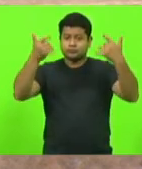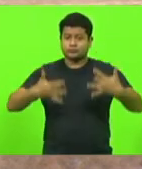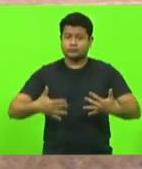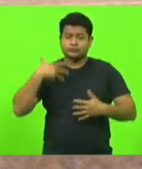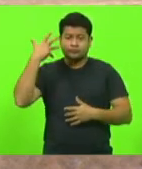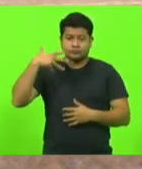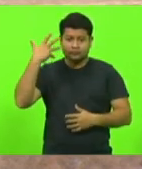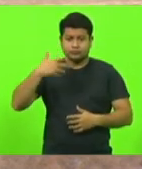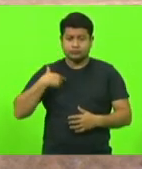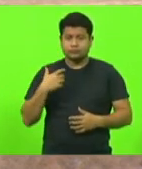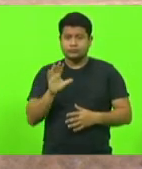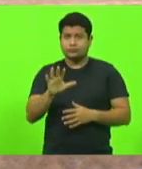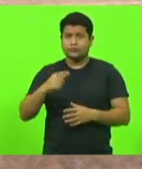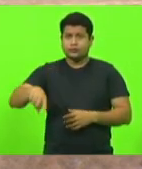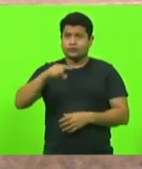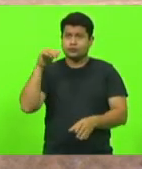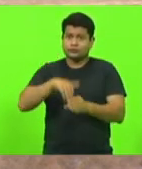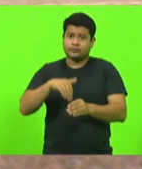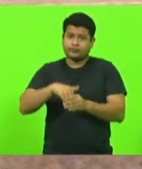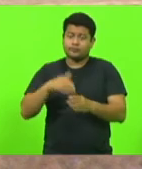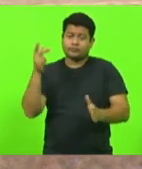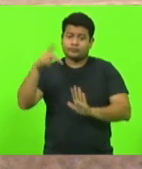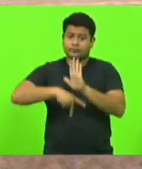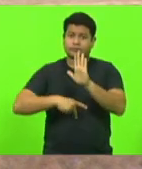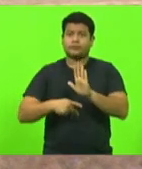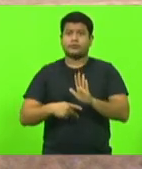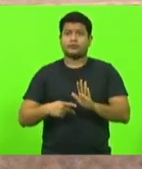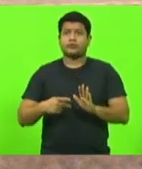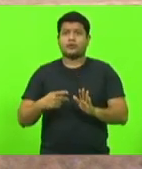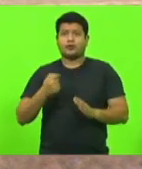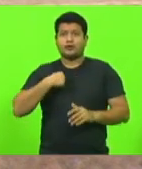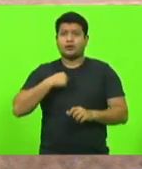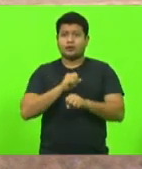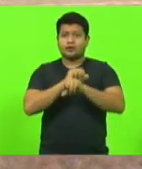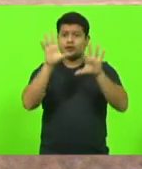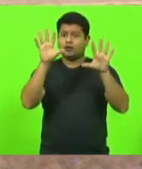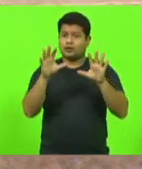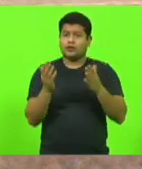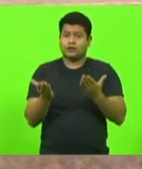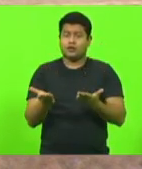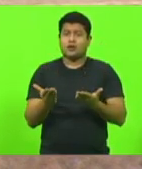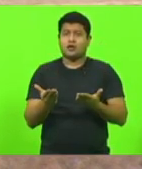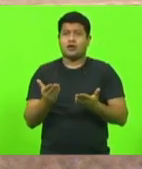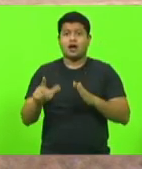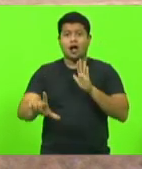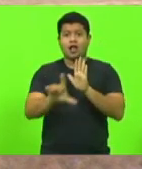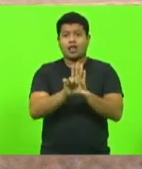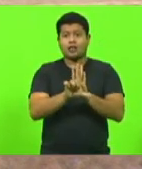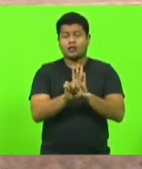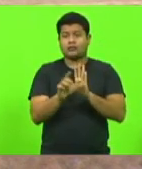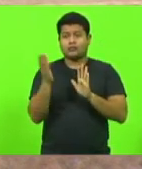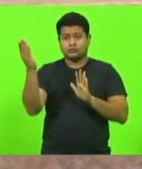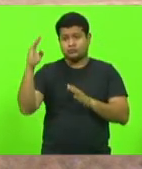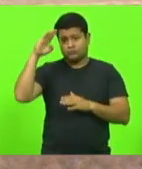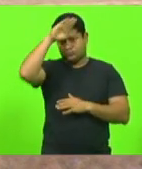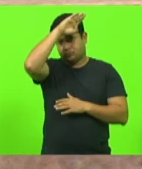esclarecimentos, mas a gente já votou o projeto. E para mim é claro, existe a lei que o presidente Bolsonaro votou.